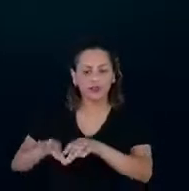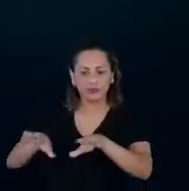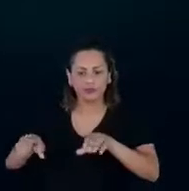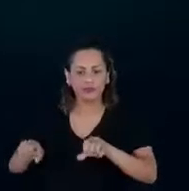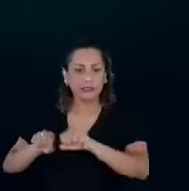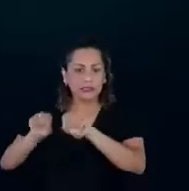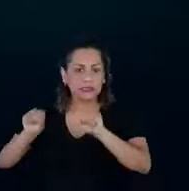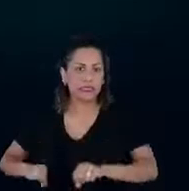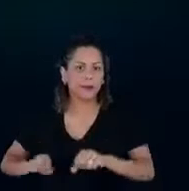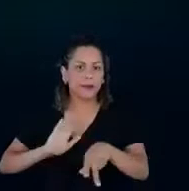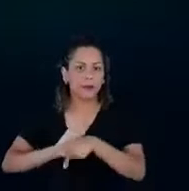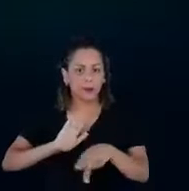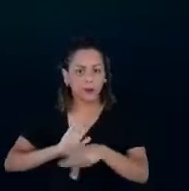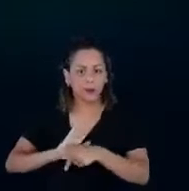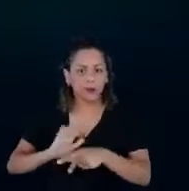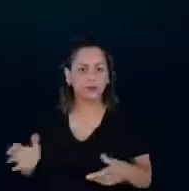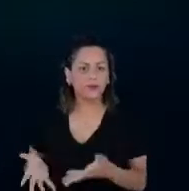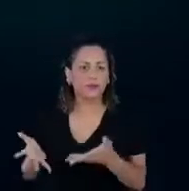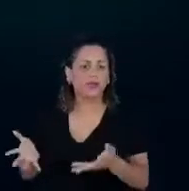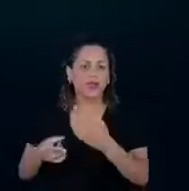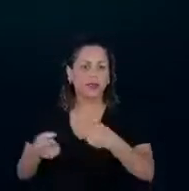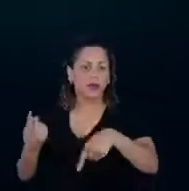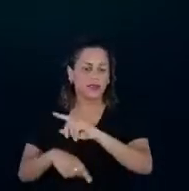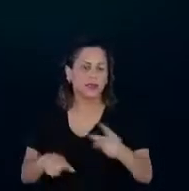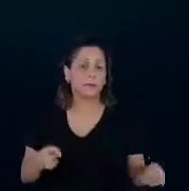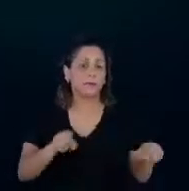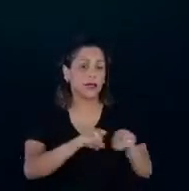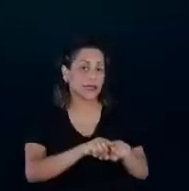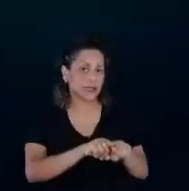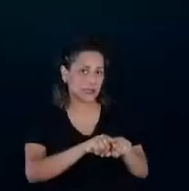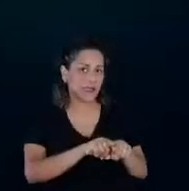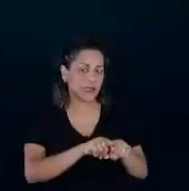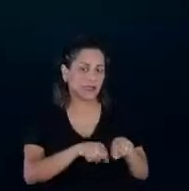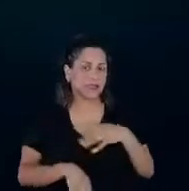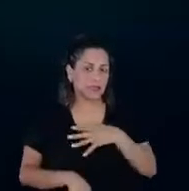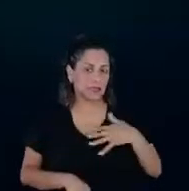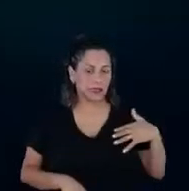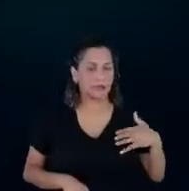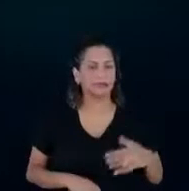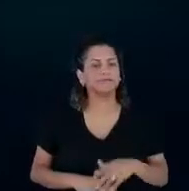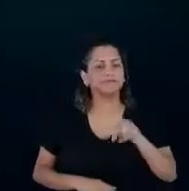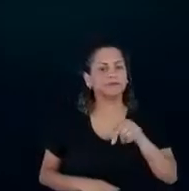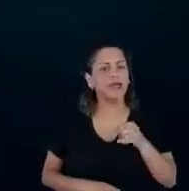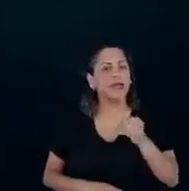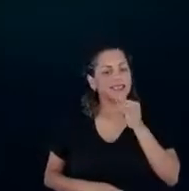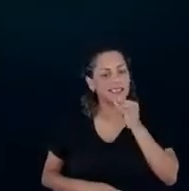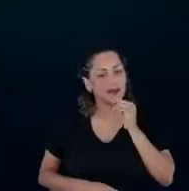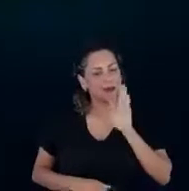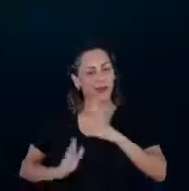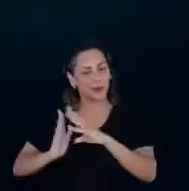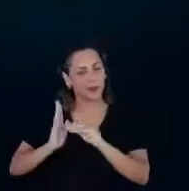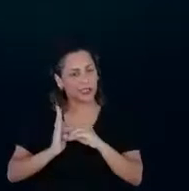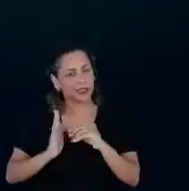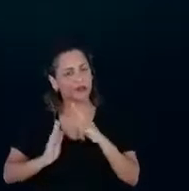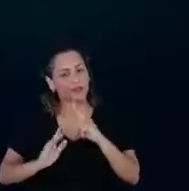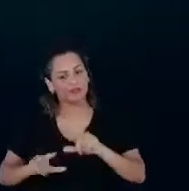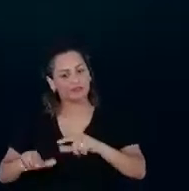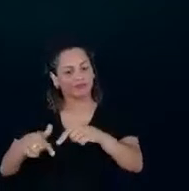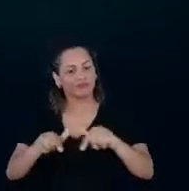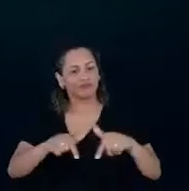que foi desenvolvido em parceria com o Senai. Esse é só um exemplo de como a gente atua na inovação, mas temos outros também.